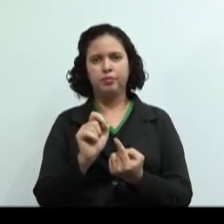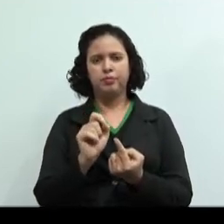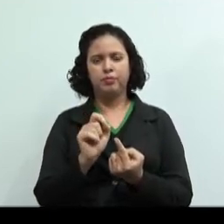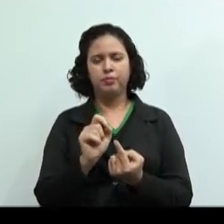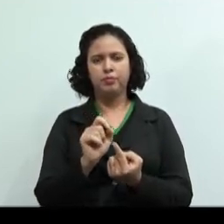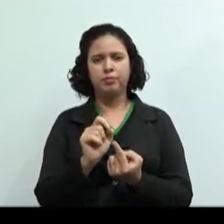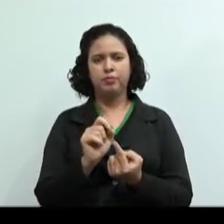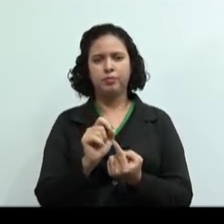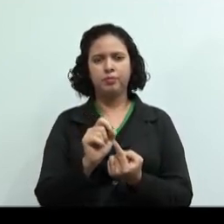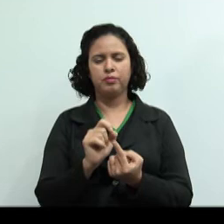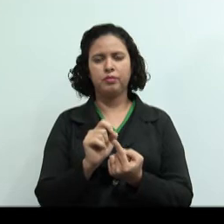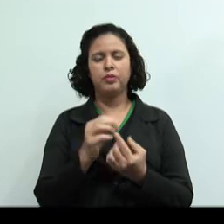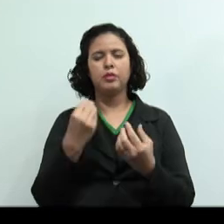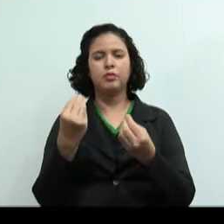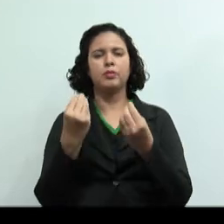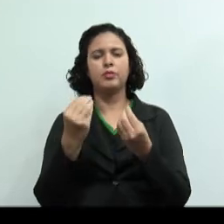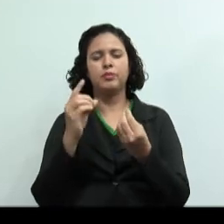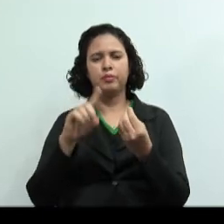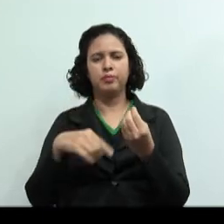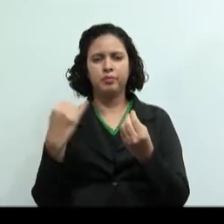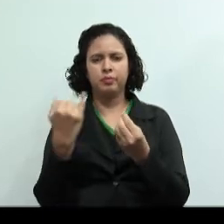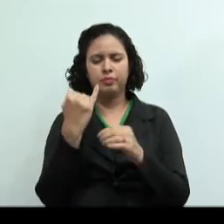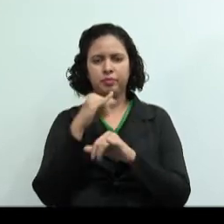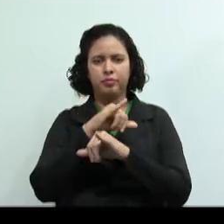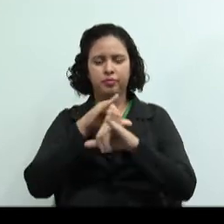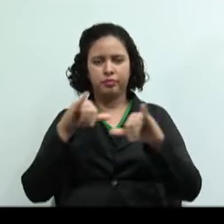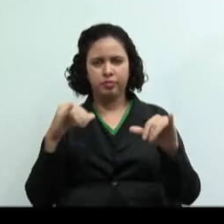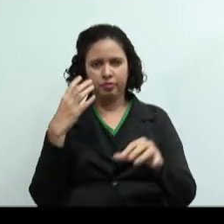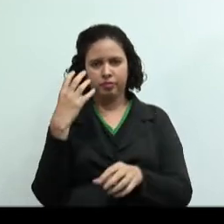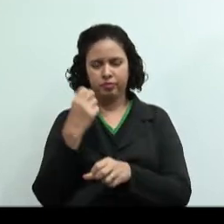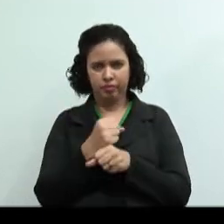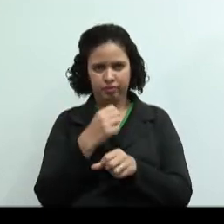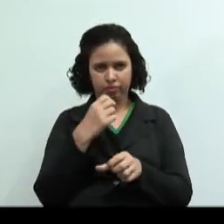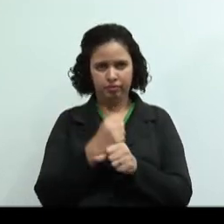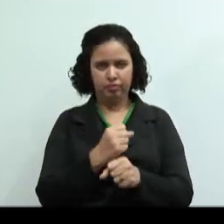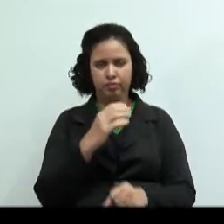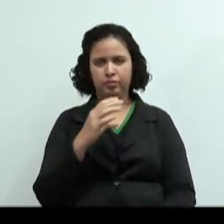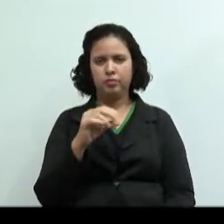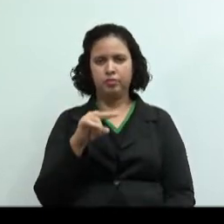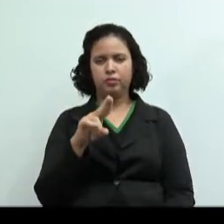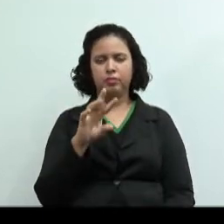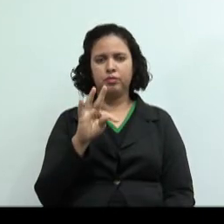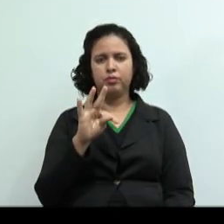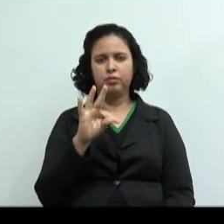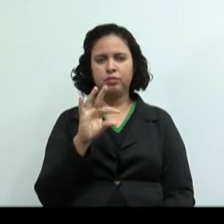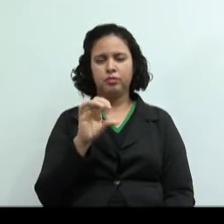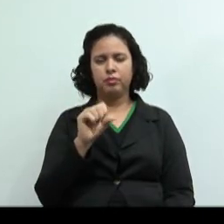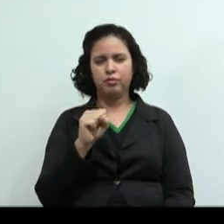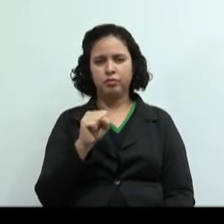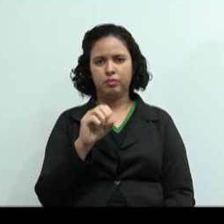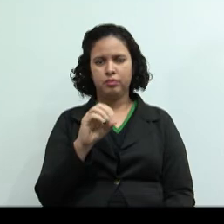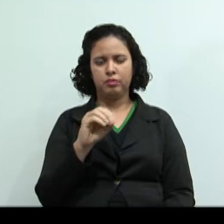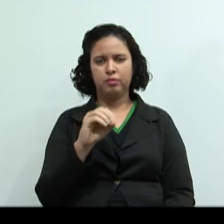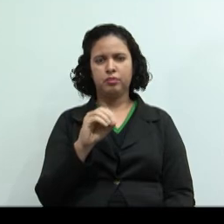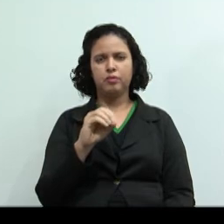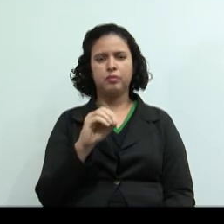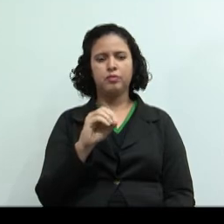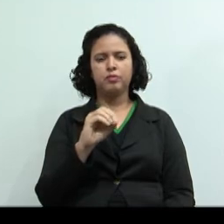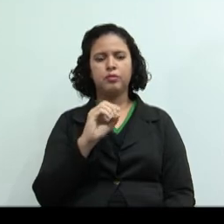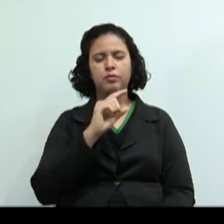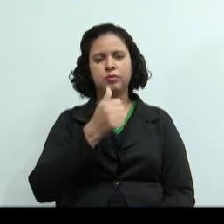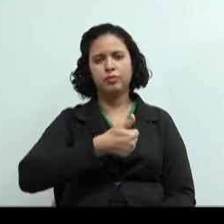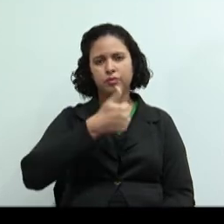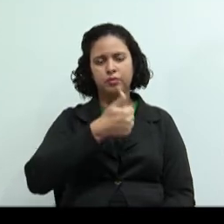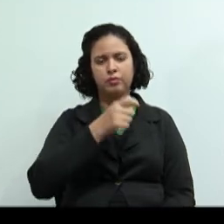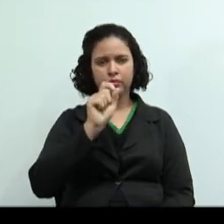que é necessário as informações contábeis de contabilidade de custos? Não é o conceito, né? Então, o primeiro objetivo